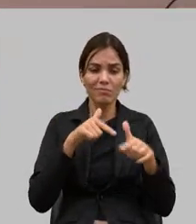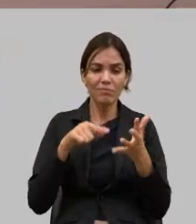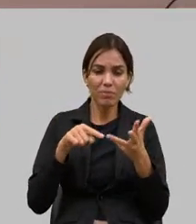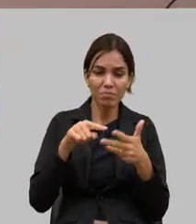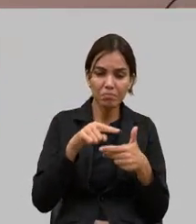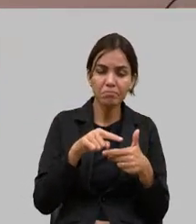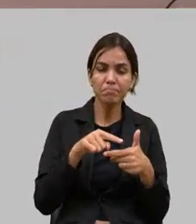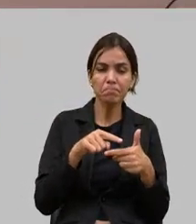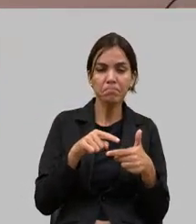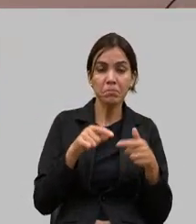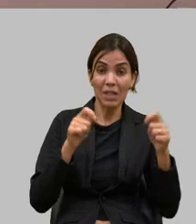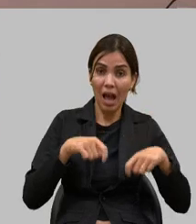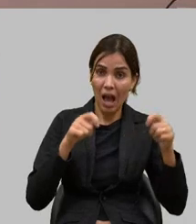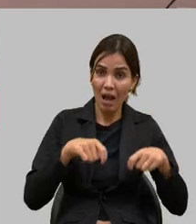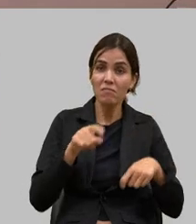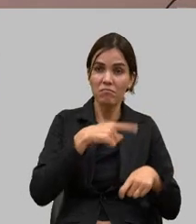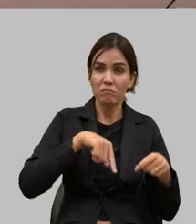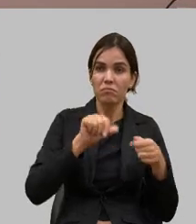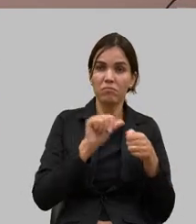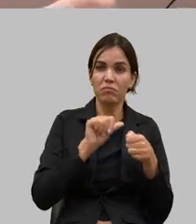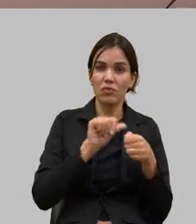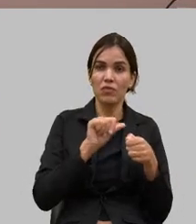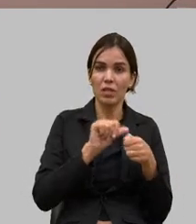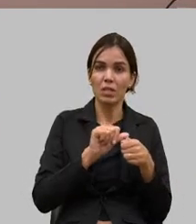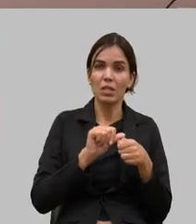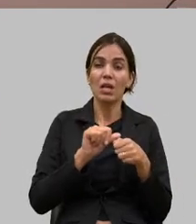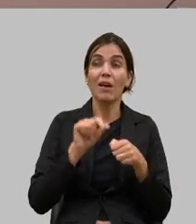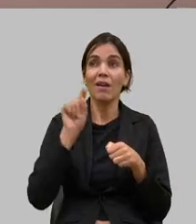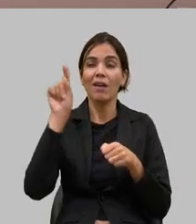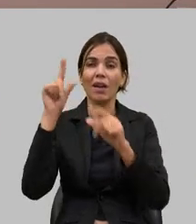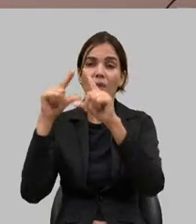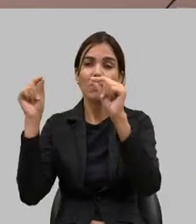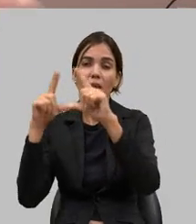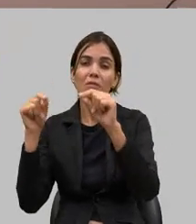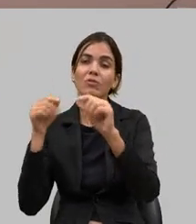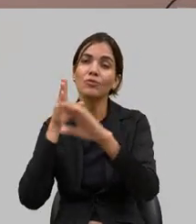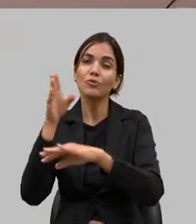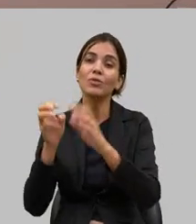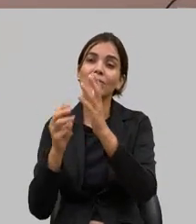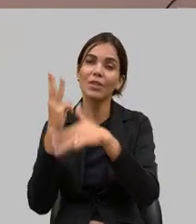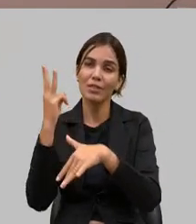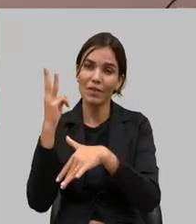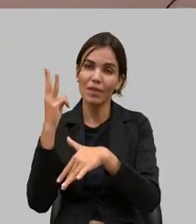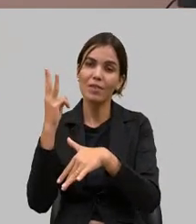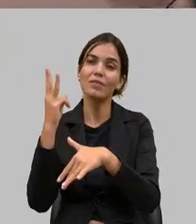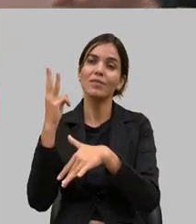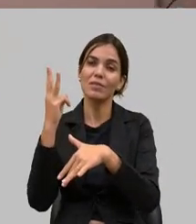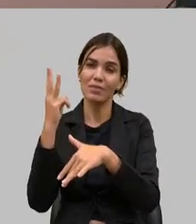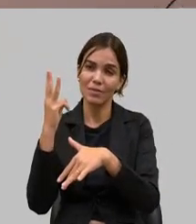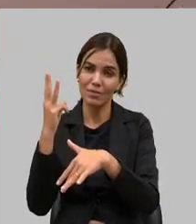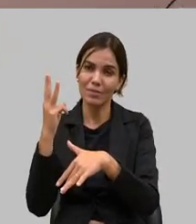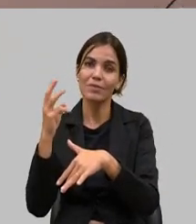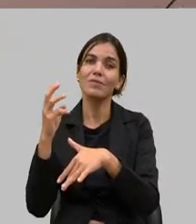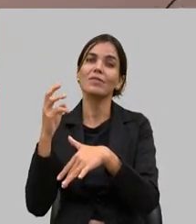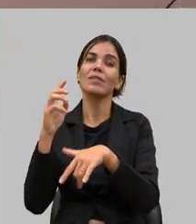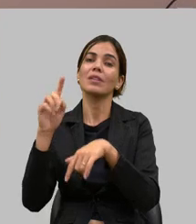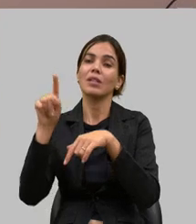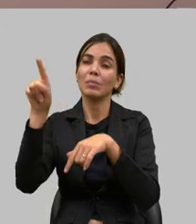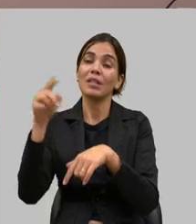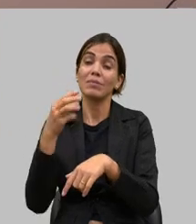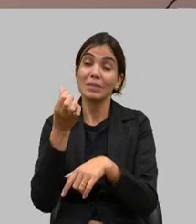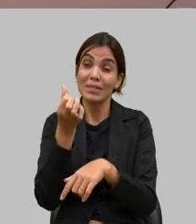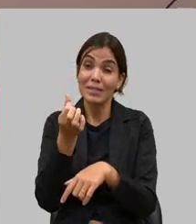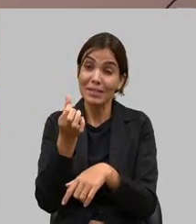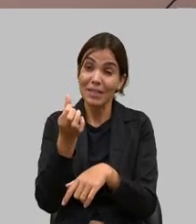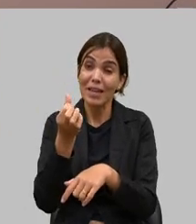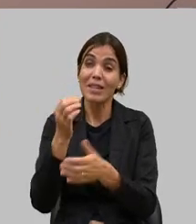nossos alcances só para o senhor entender só em Brasília eu fui três vezes reunir até com o nosso vice-presidente Geraldo Alckin com mais seis secretários de Estado